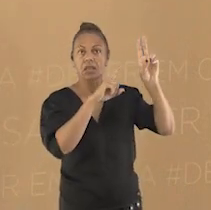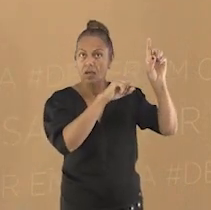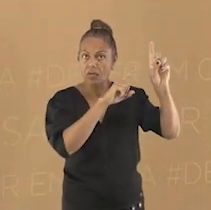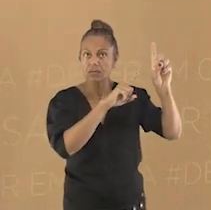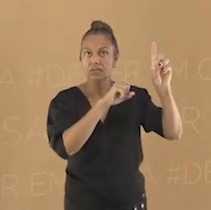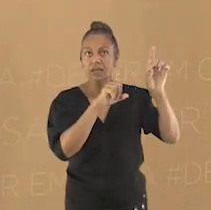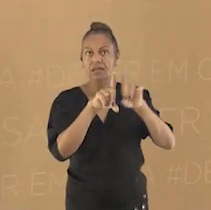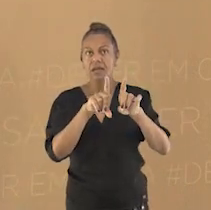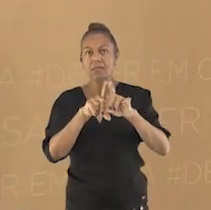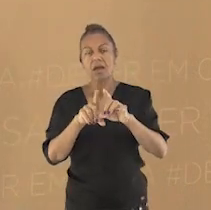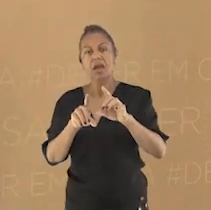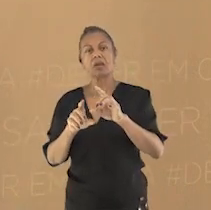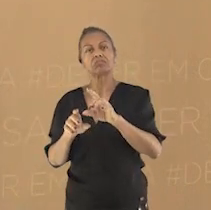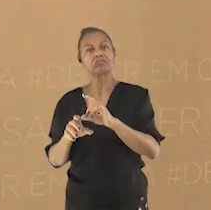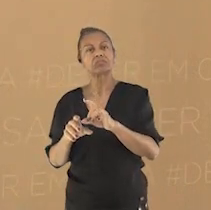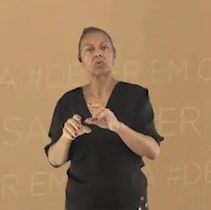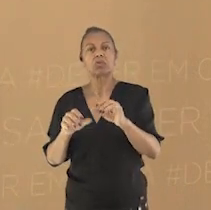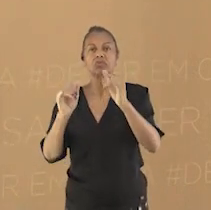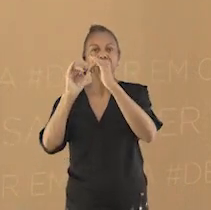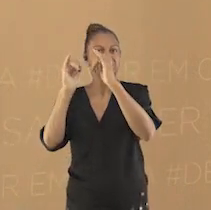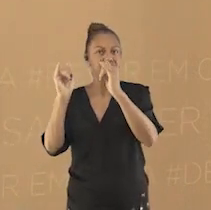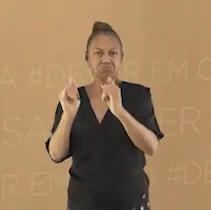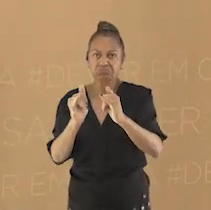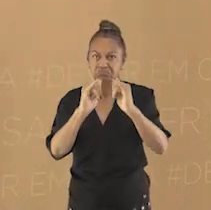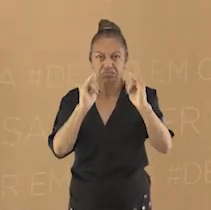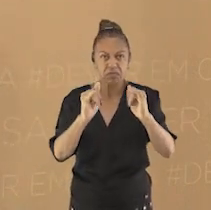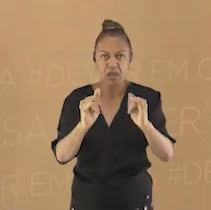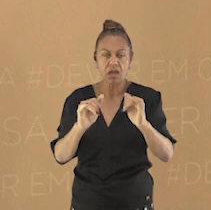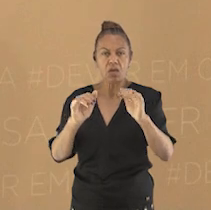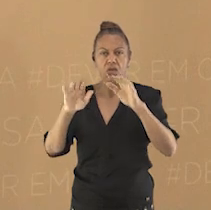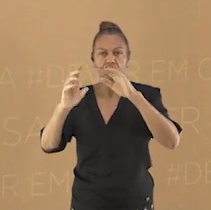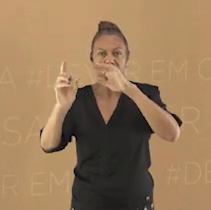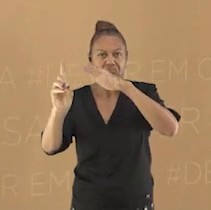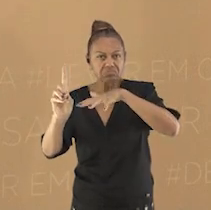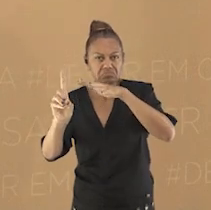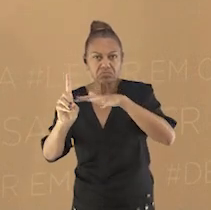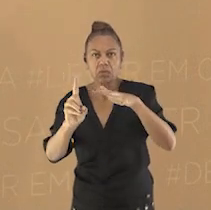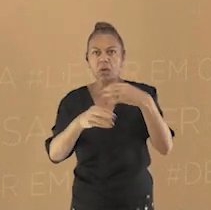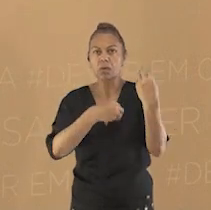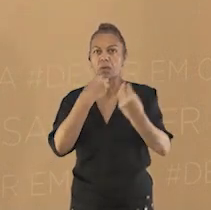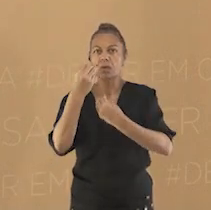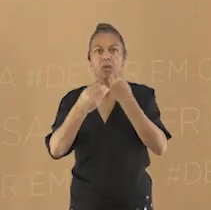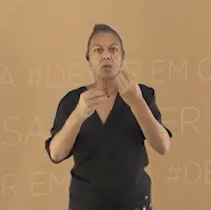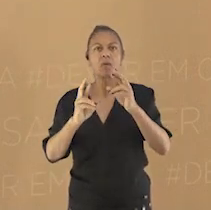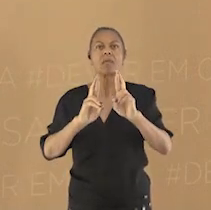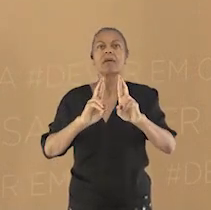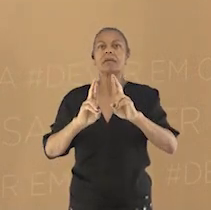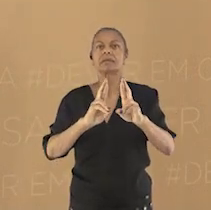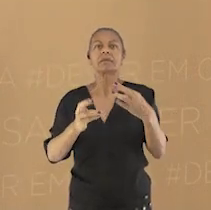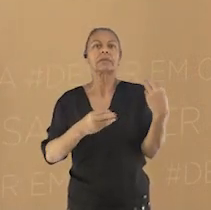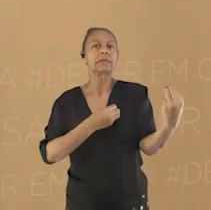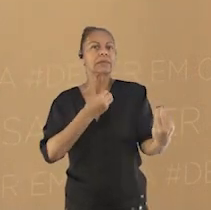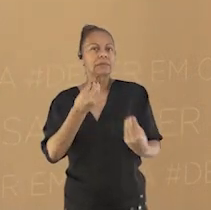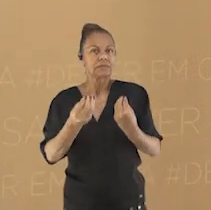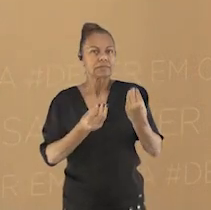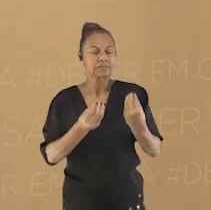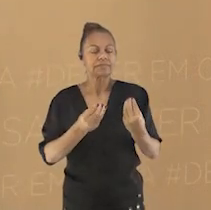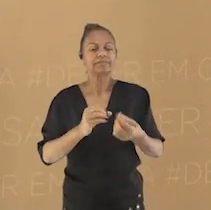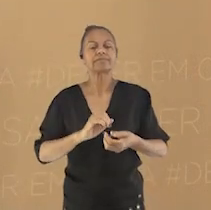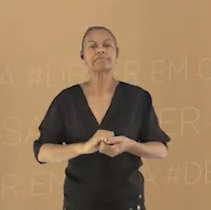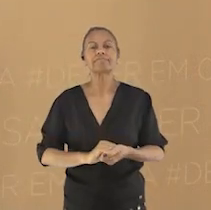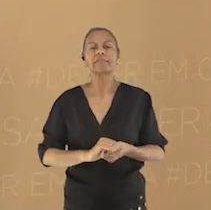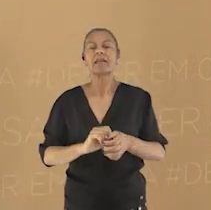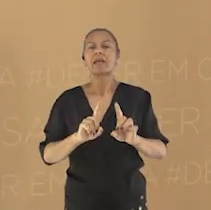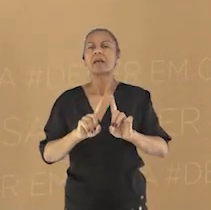eles. Antes de continuar a nossa aula, vamos propor um momento de interação. Você conhece